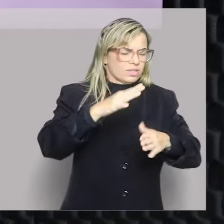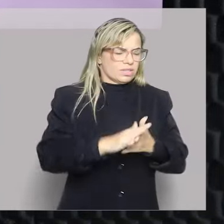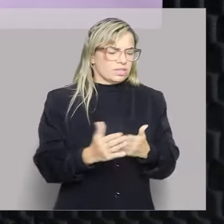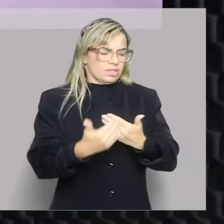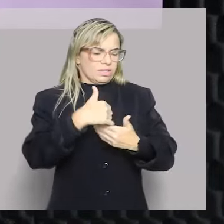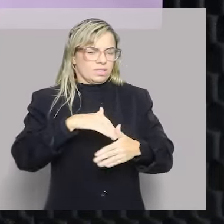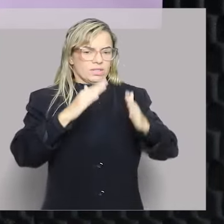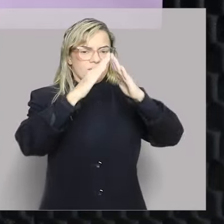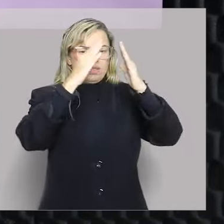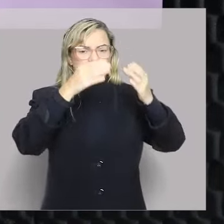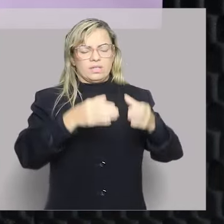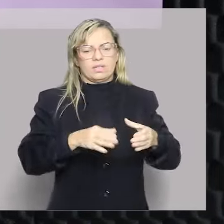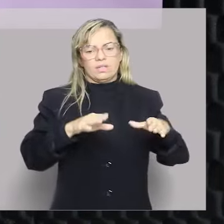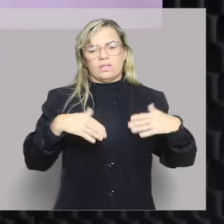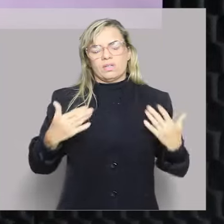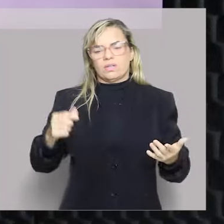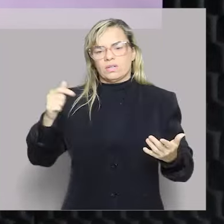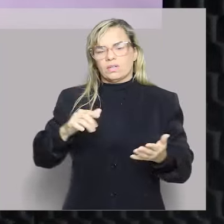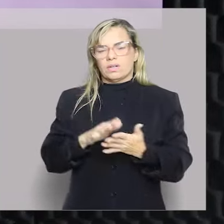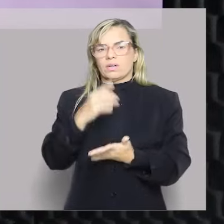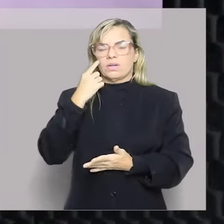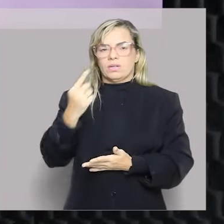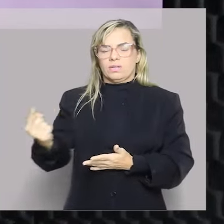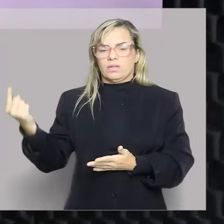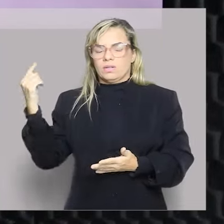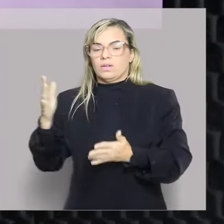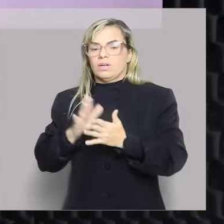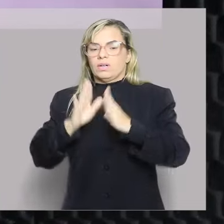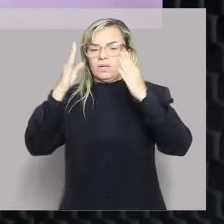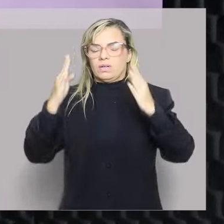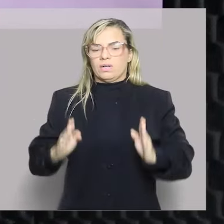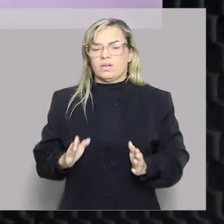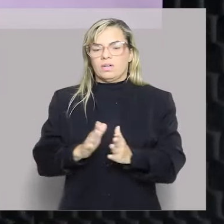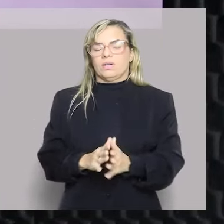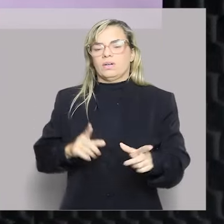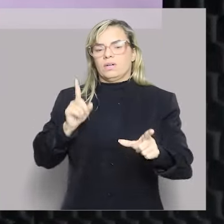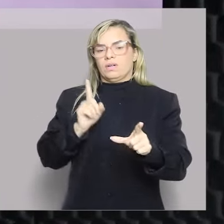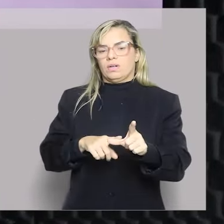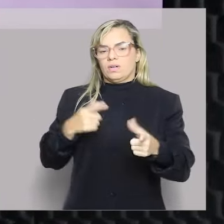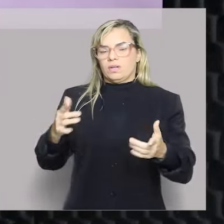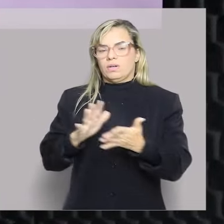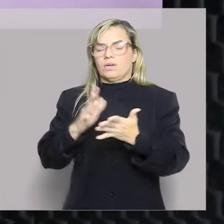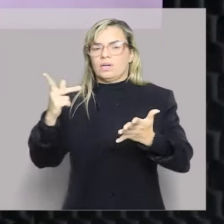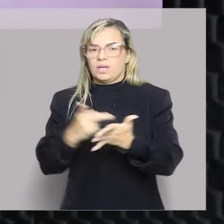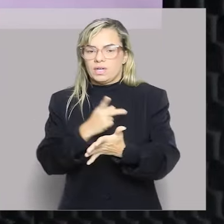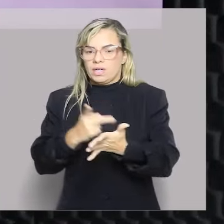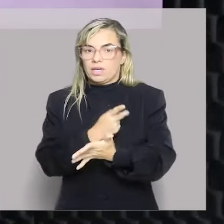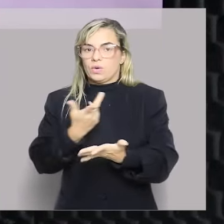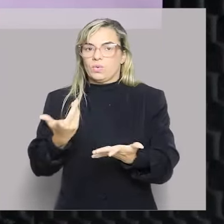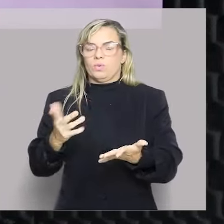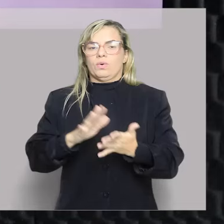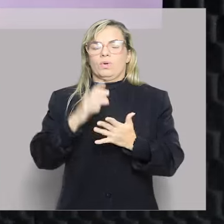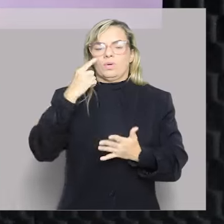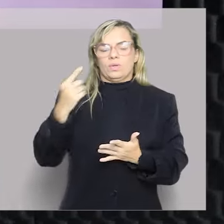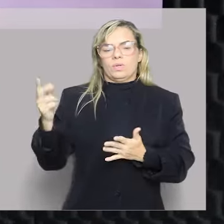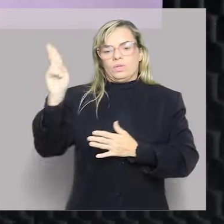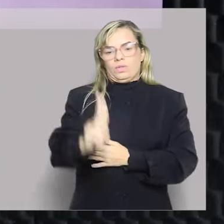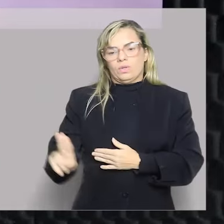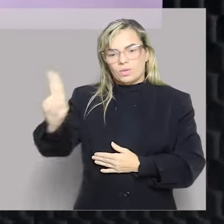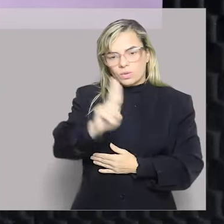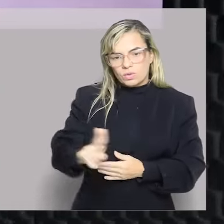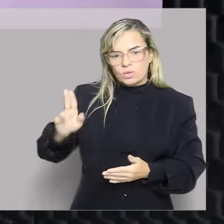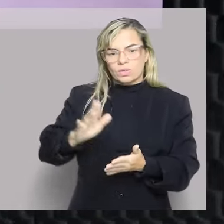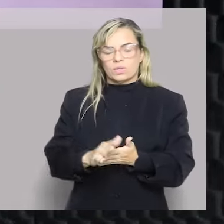Pra vocês verem que essa interpretação literal vai levar vocês ao erro. Os